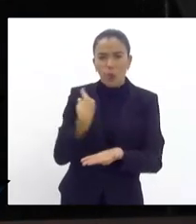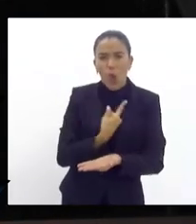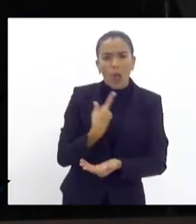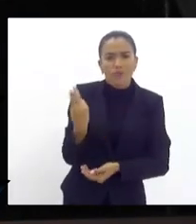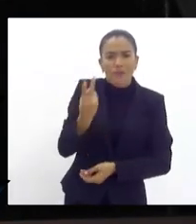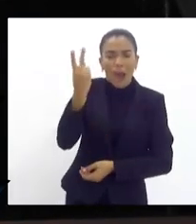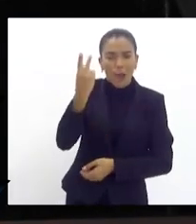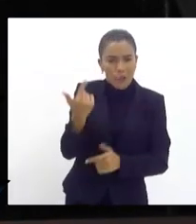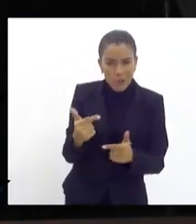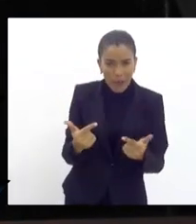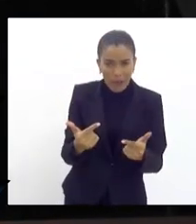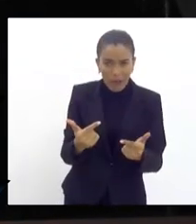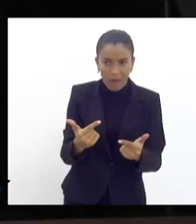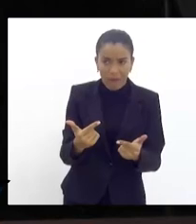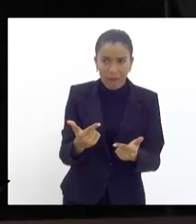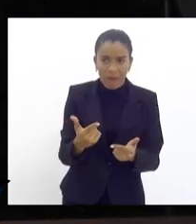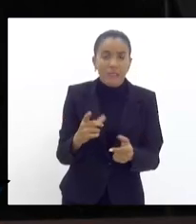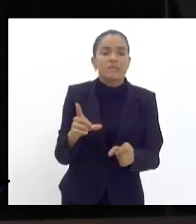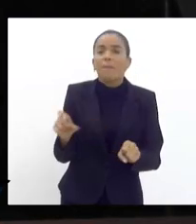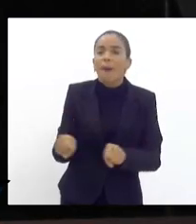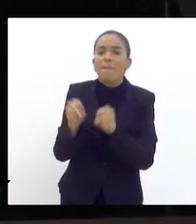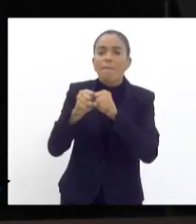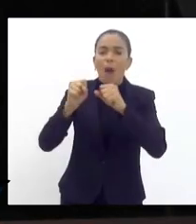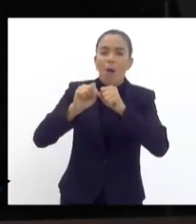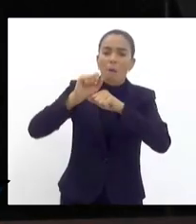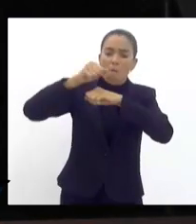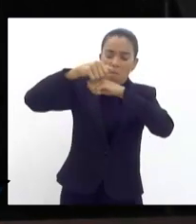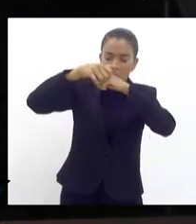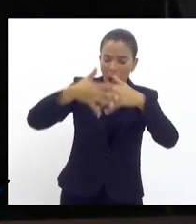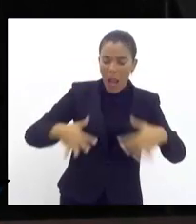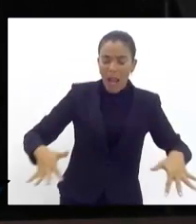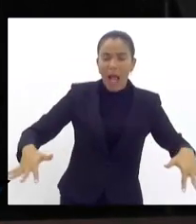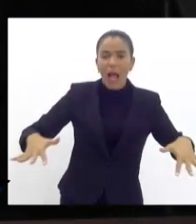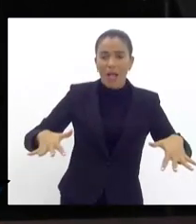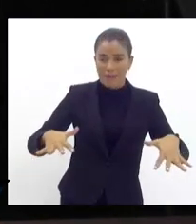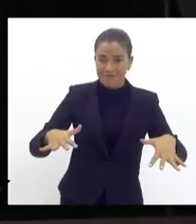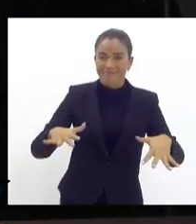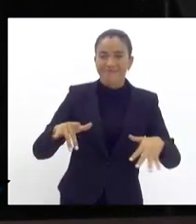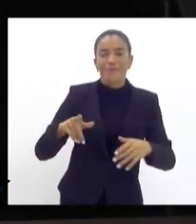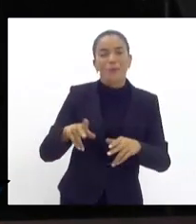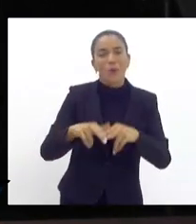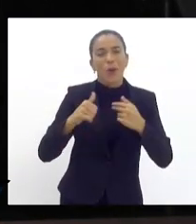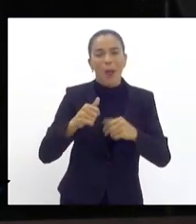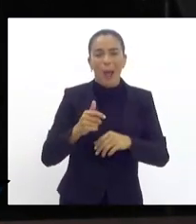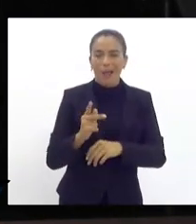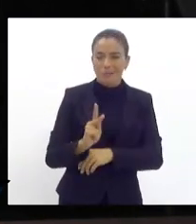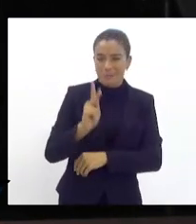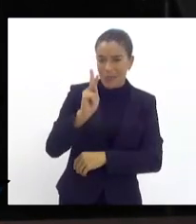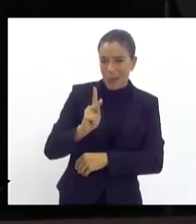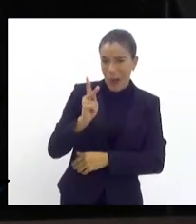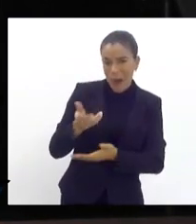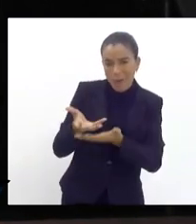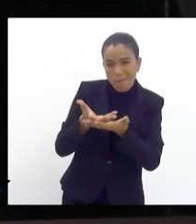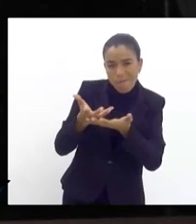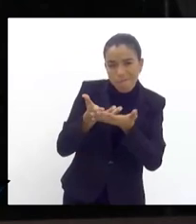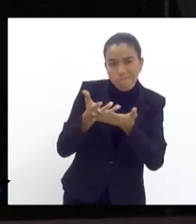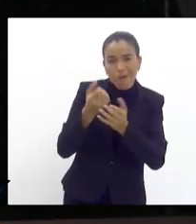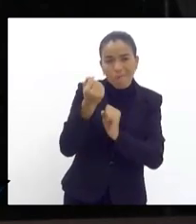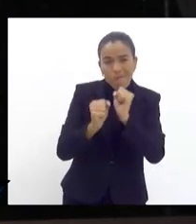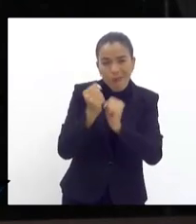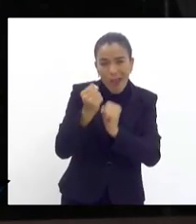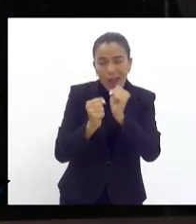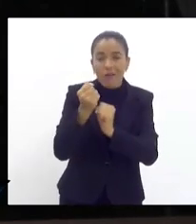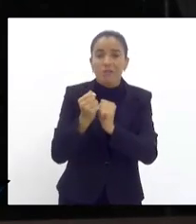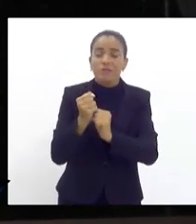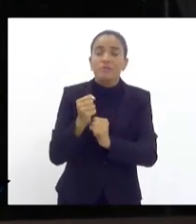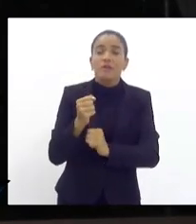valorizados se houver uma catástrofe ambiental no estado de janeiro com a questão do petróleo o refino do petróleo do